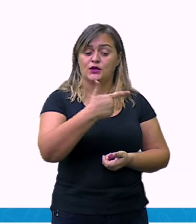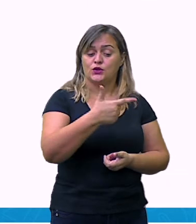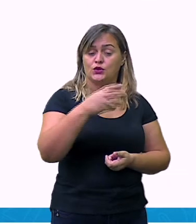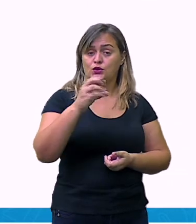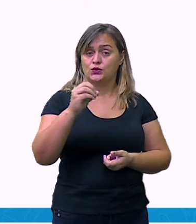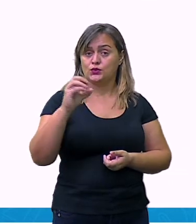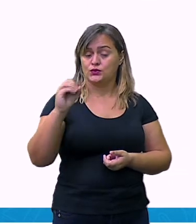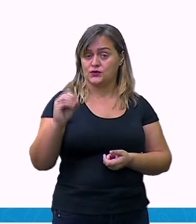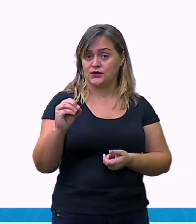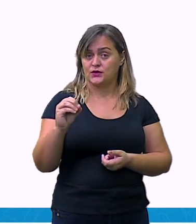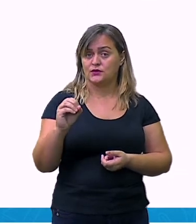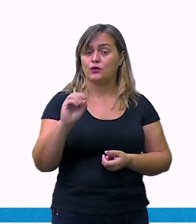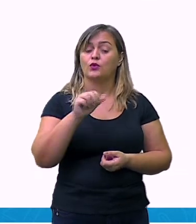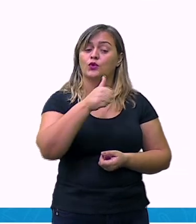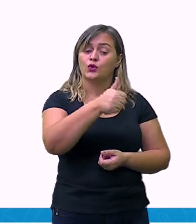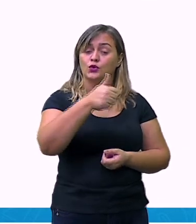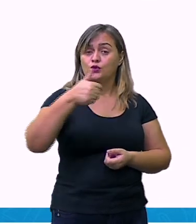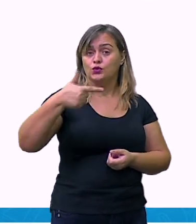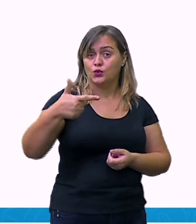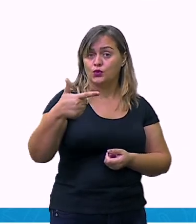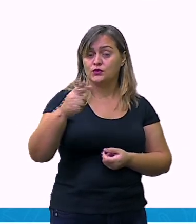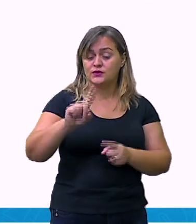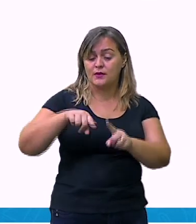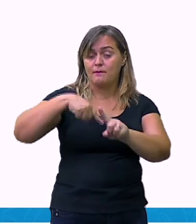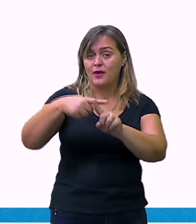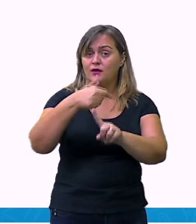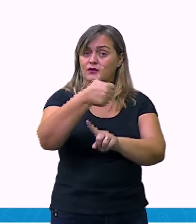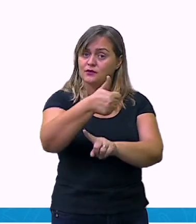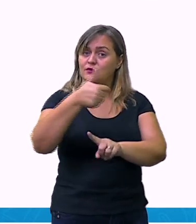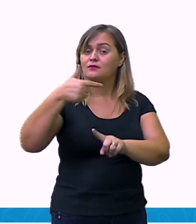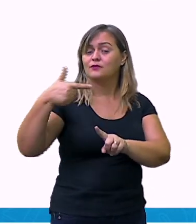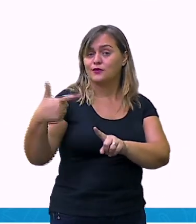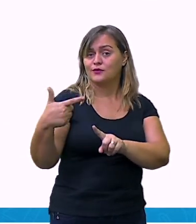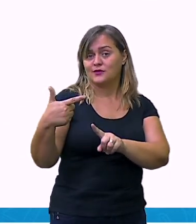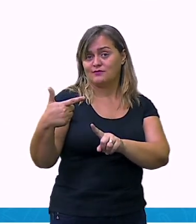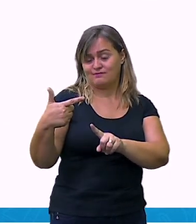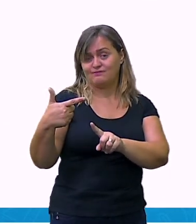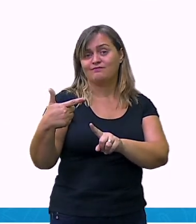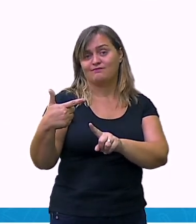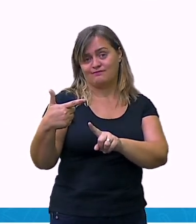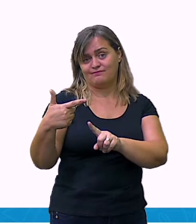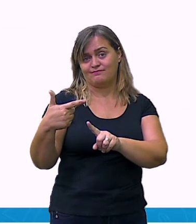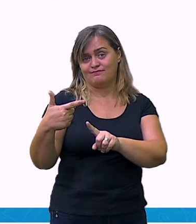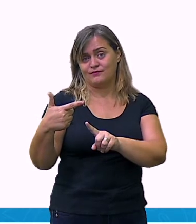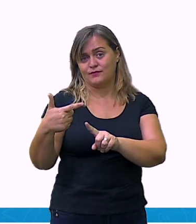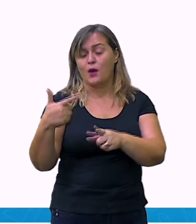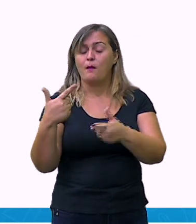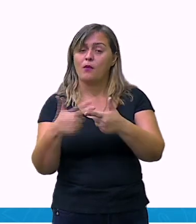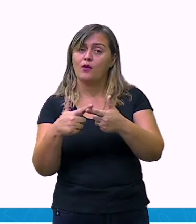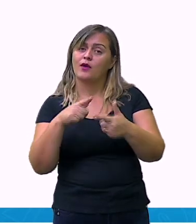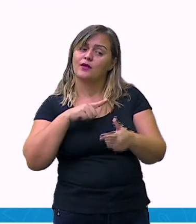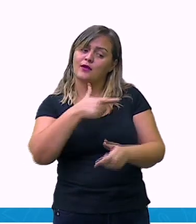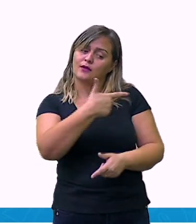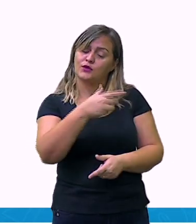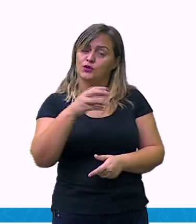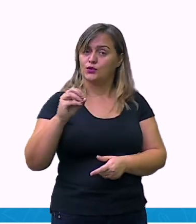e quatro, não é? Então, ele vai ter que receber duzentos e vinte e quatro. Ok? Três.